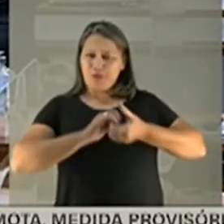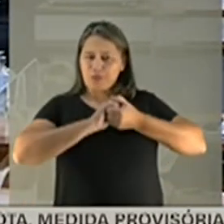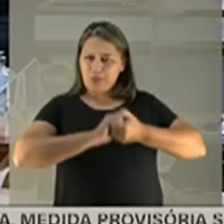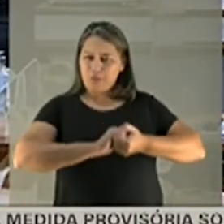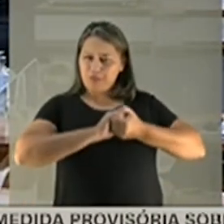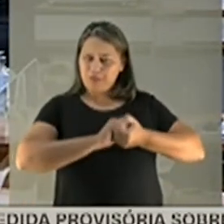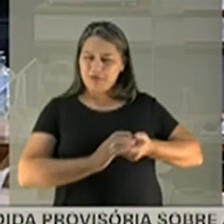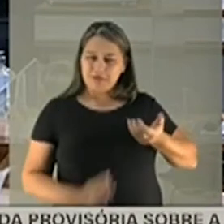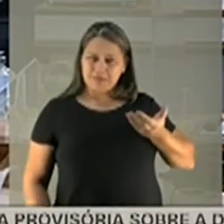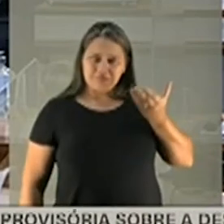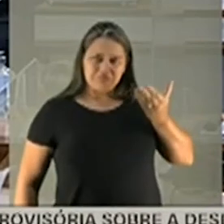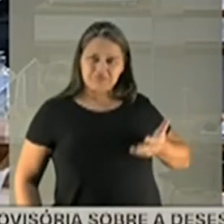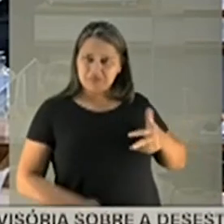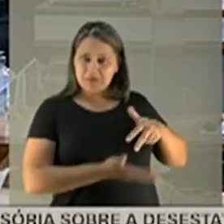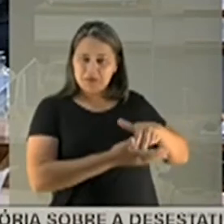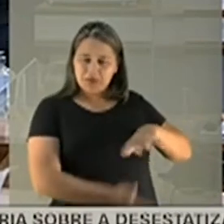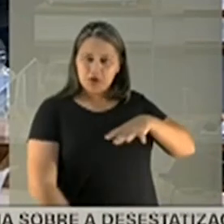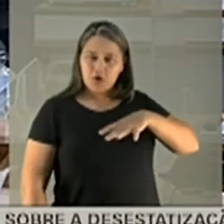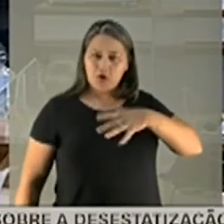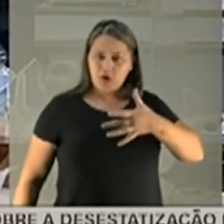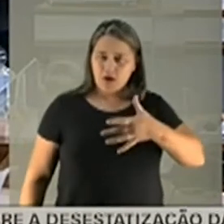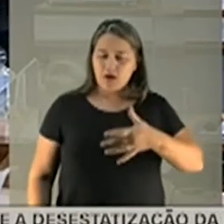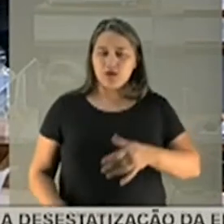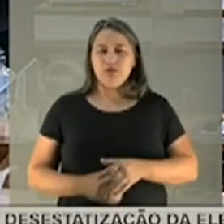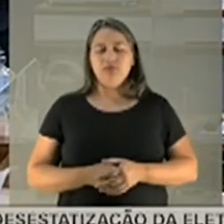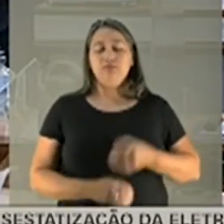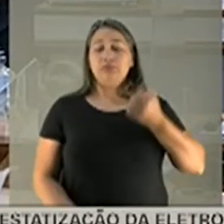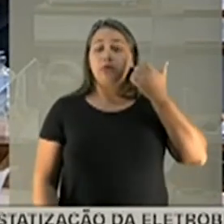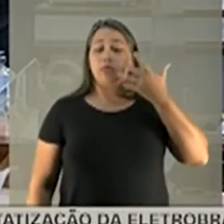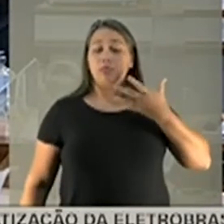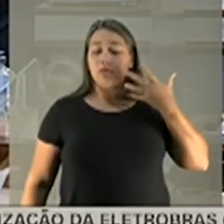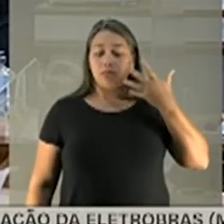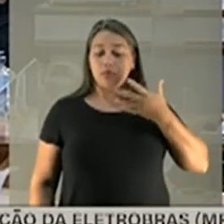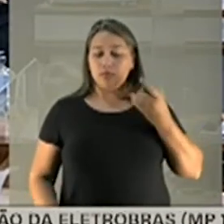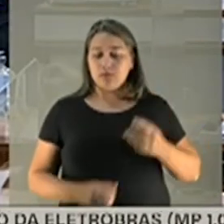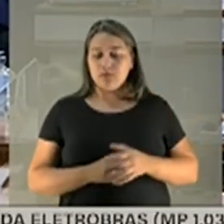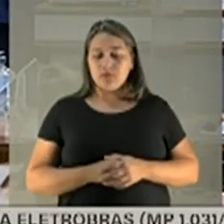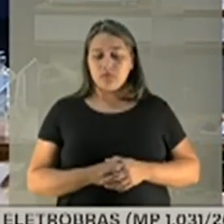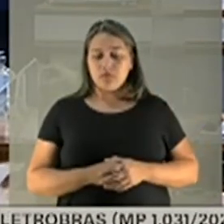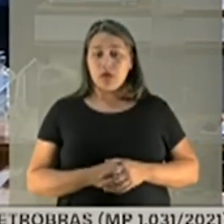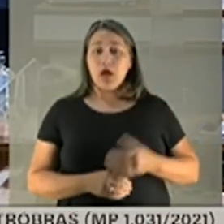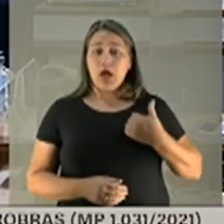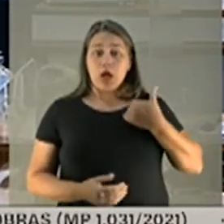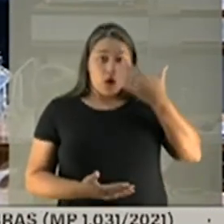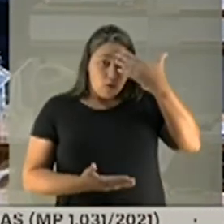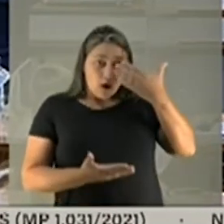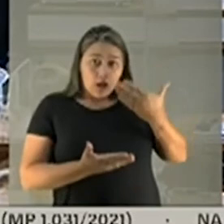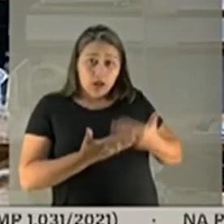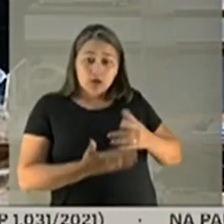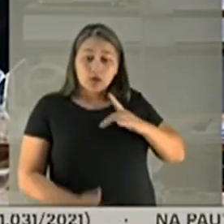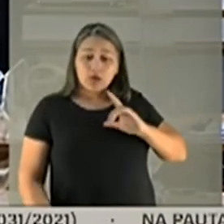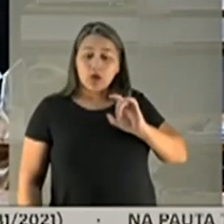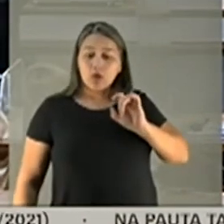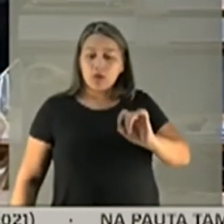presença corajosa neste depoimento. Eu corro risco de vida,